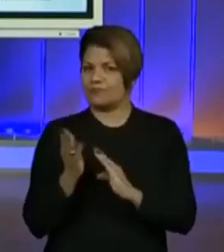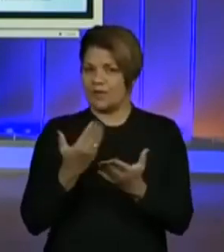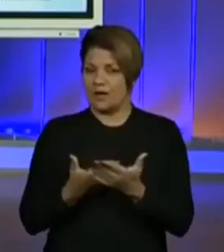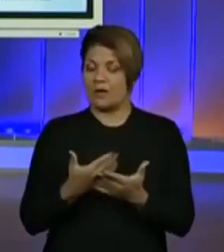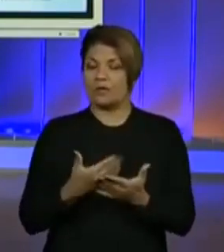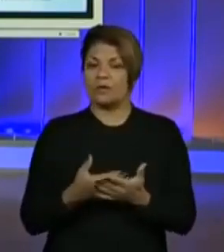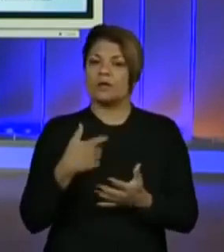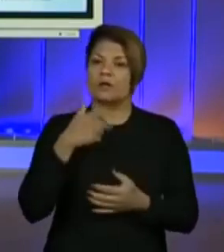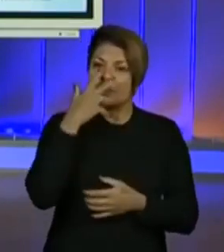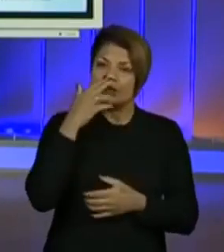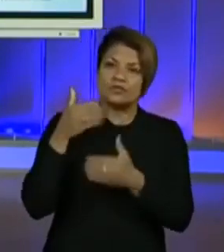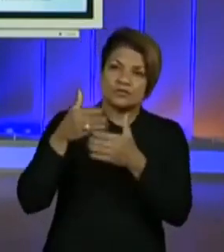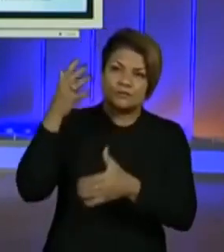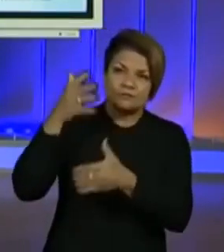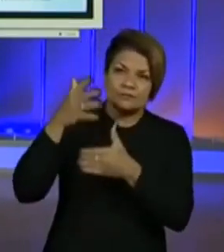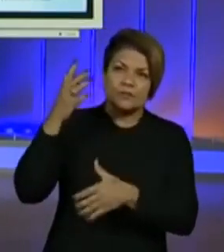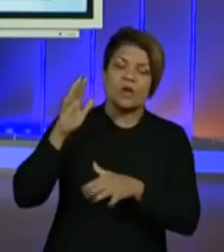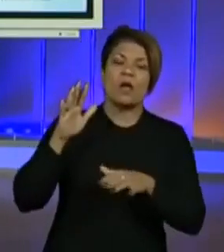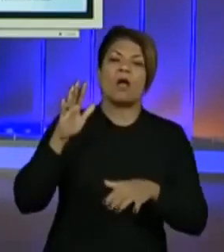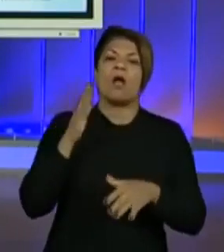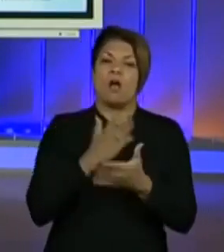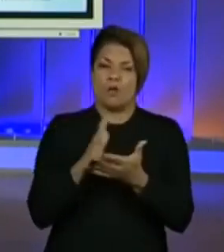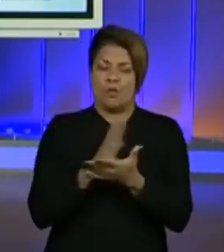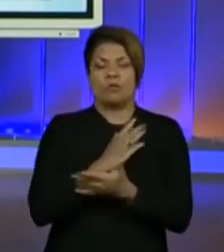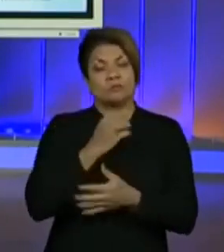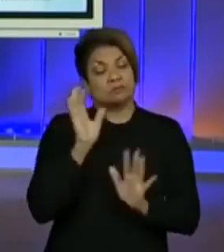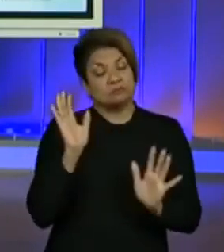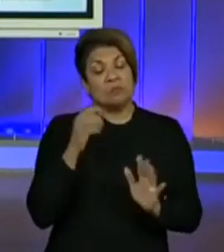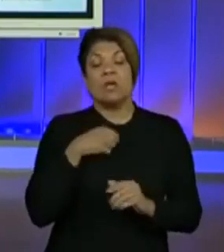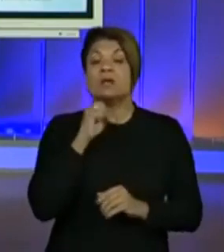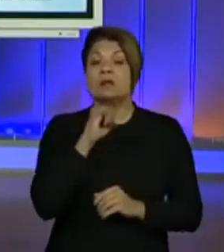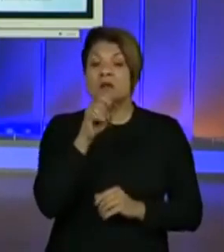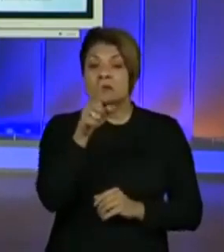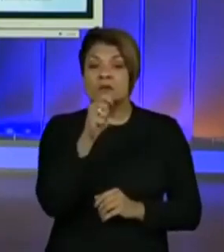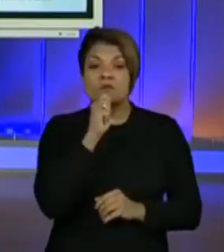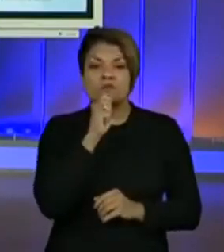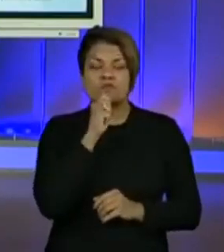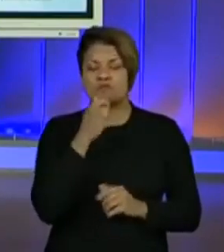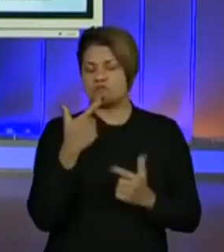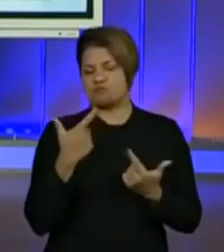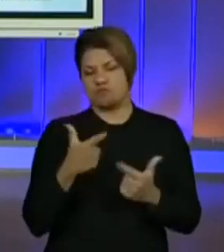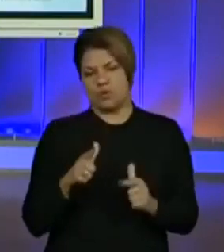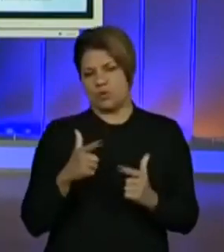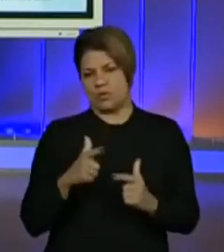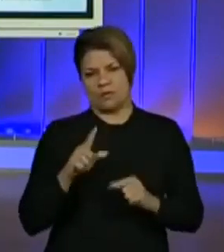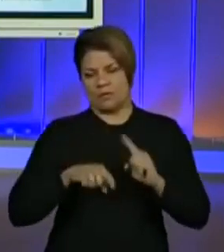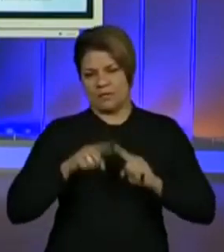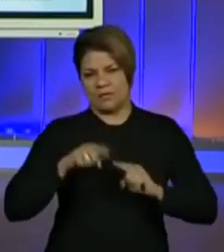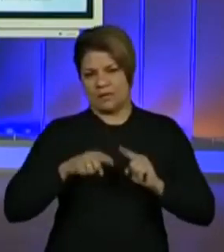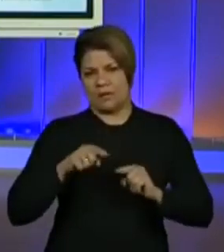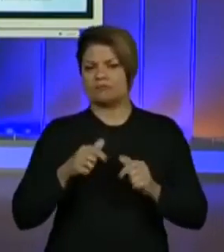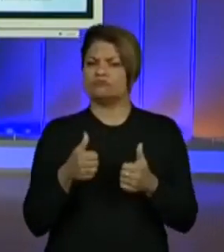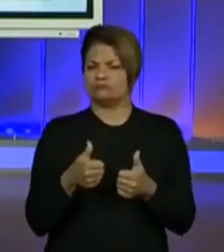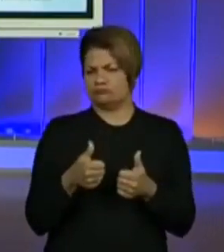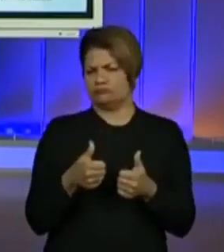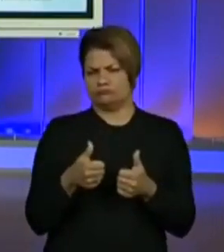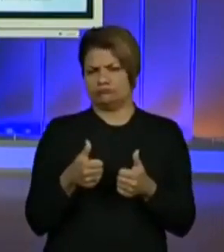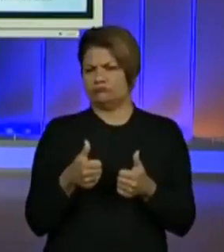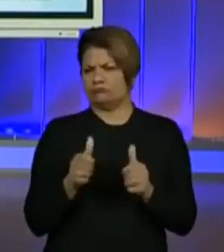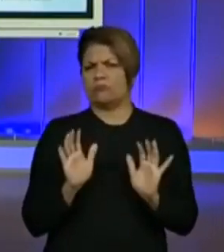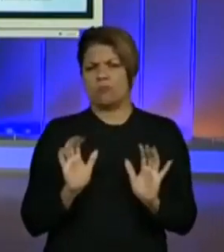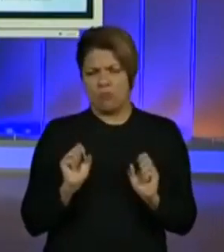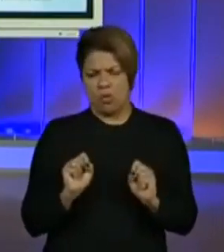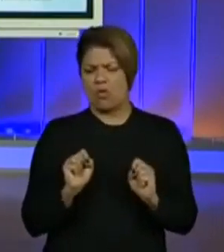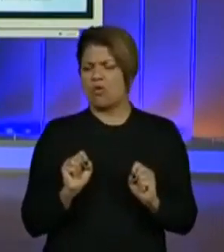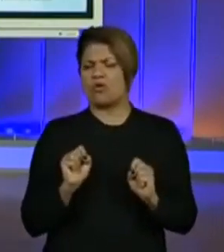alguns comentários que já ouvi. Bom, mas se você ainda não possui o material, nós vamos utilizar o material na